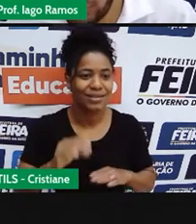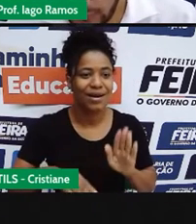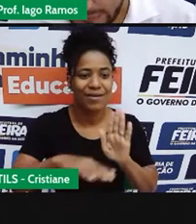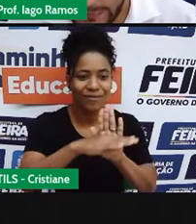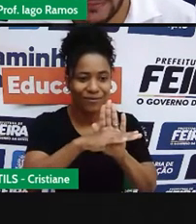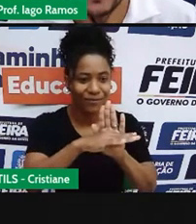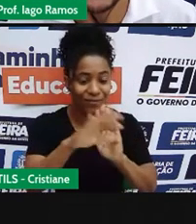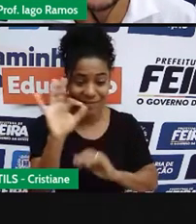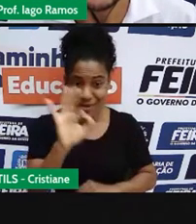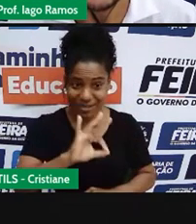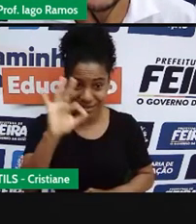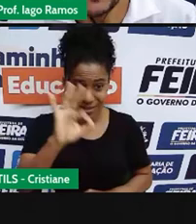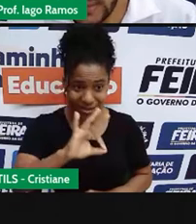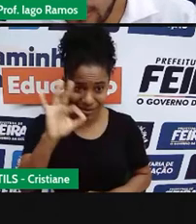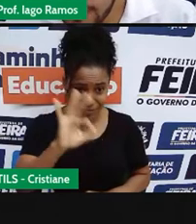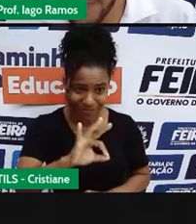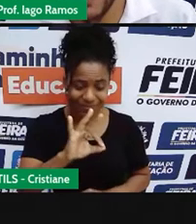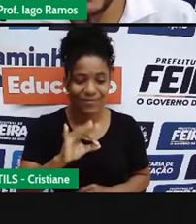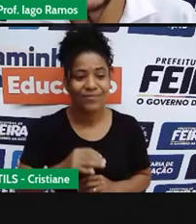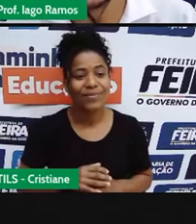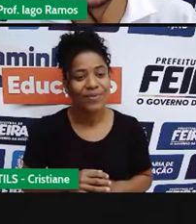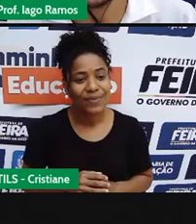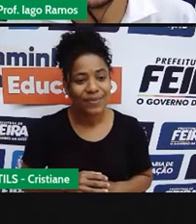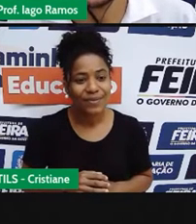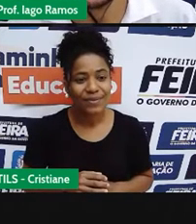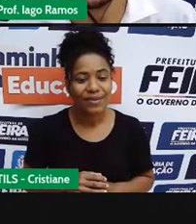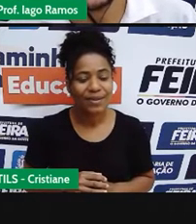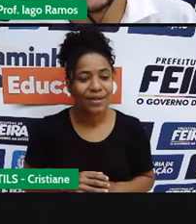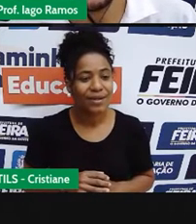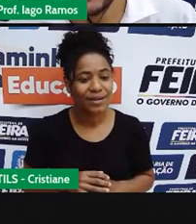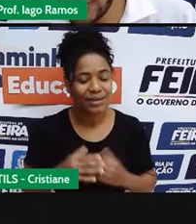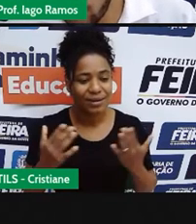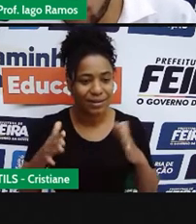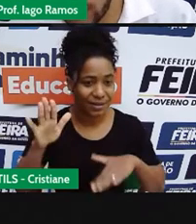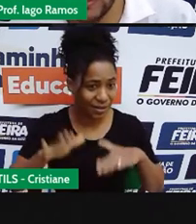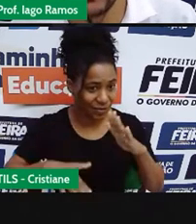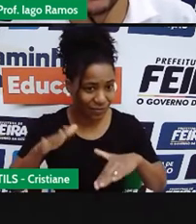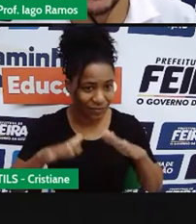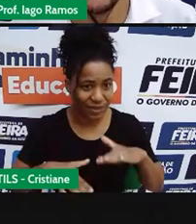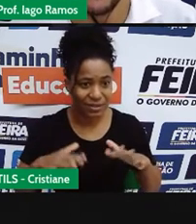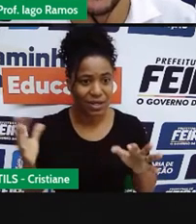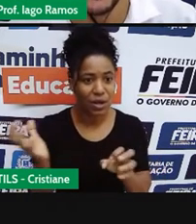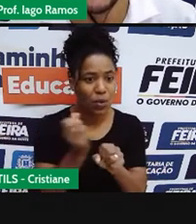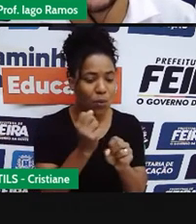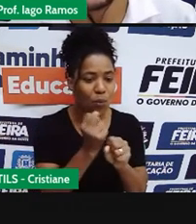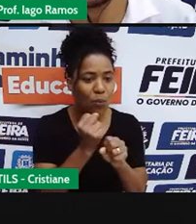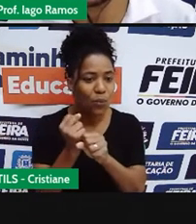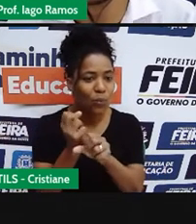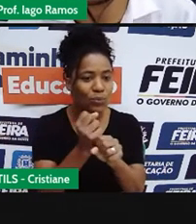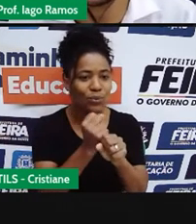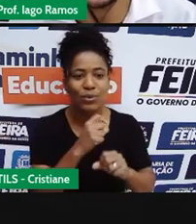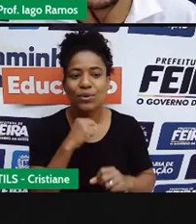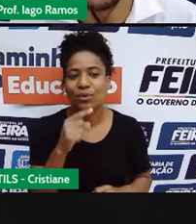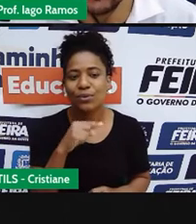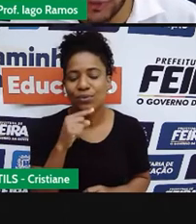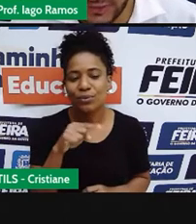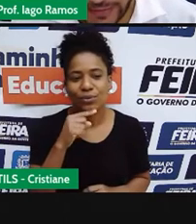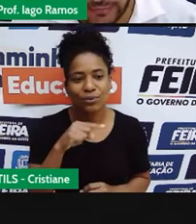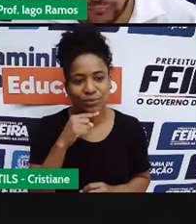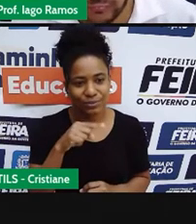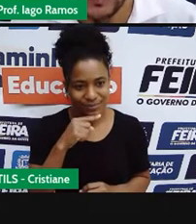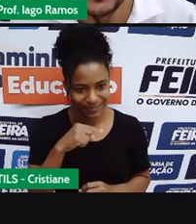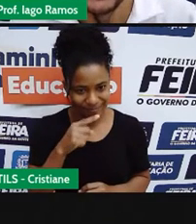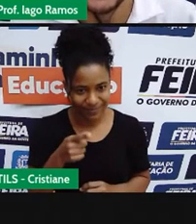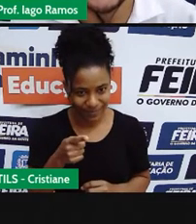porque, às vezes, nós não temos calculadora para fazer esse cálculo